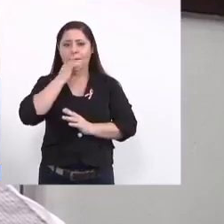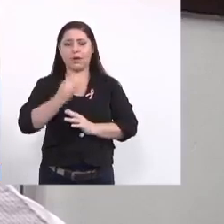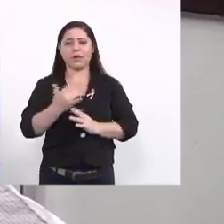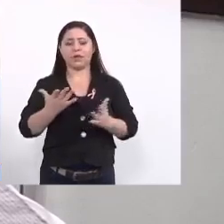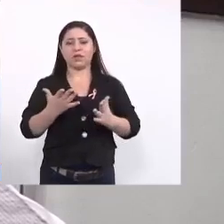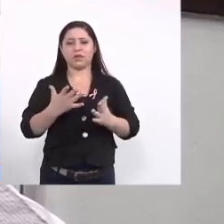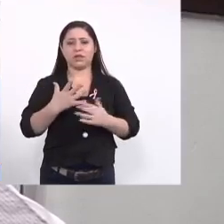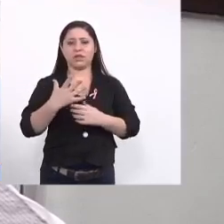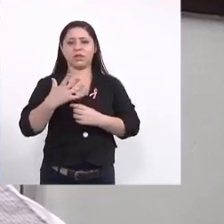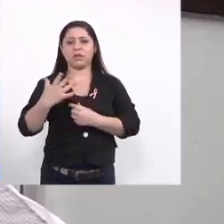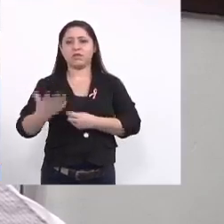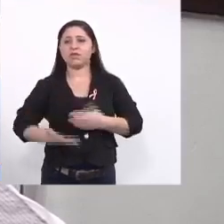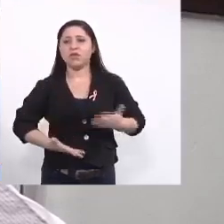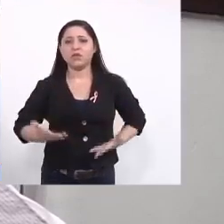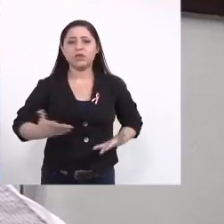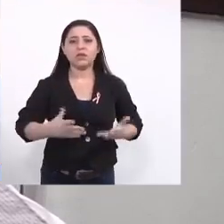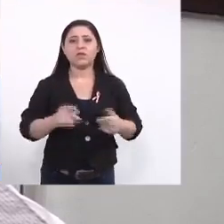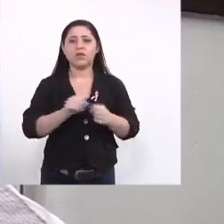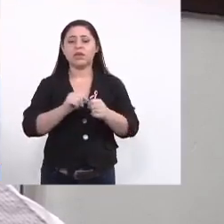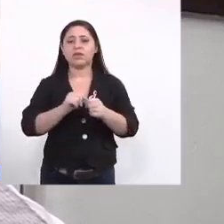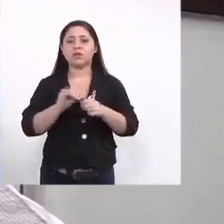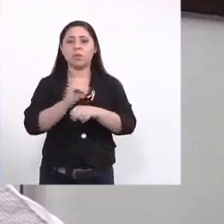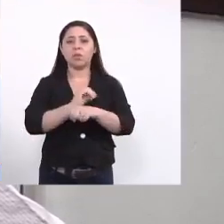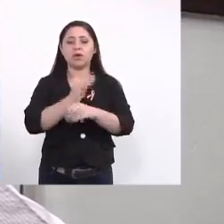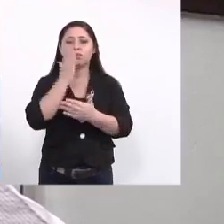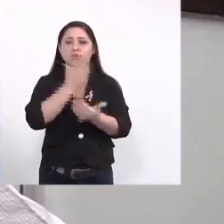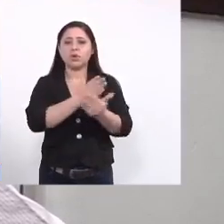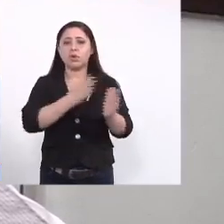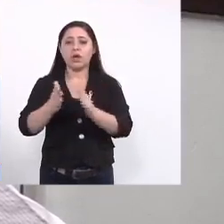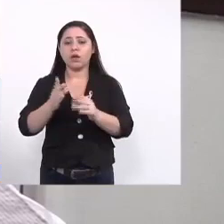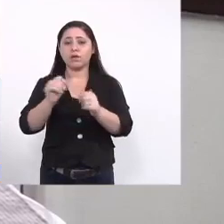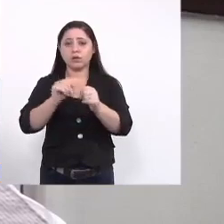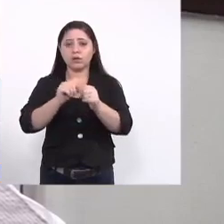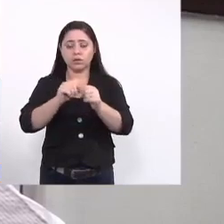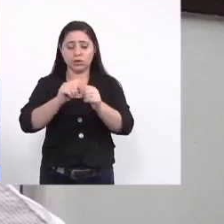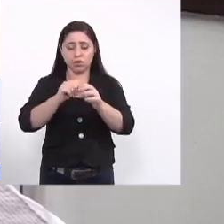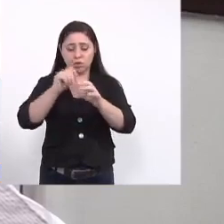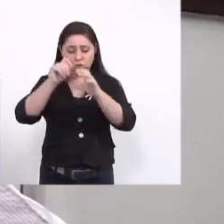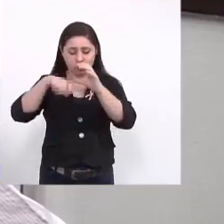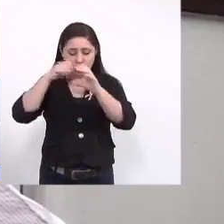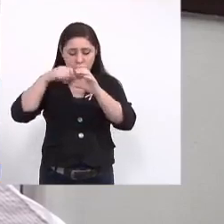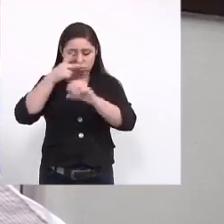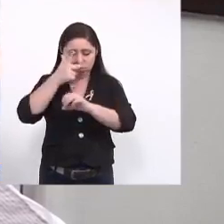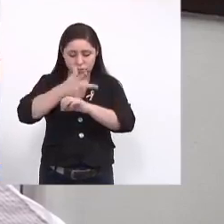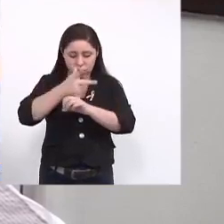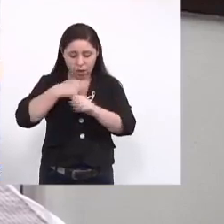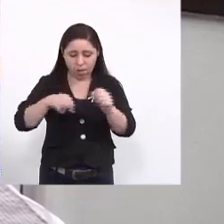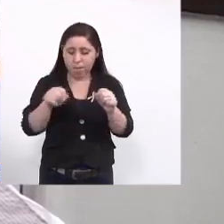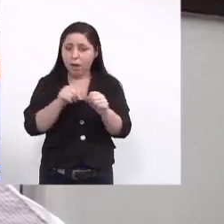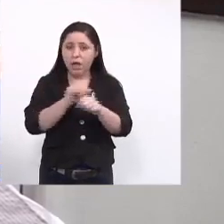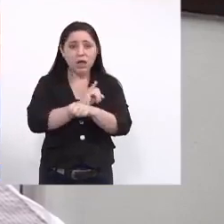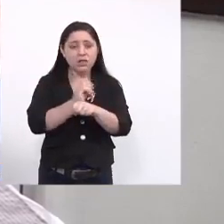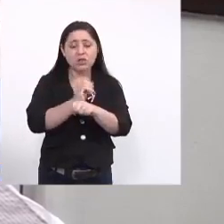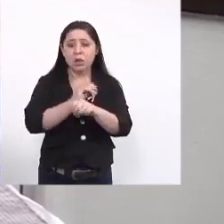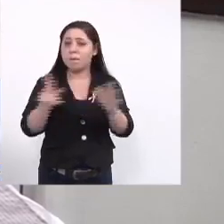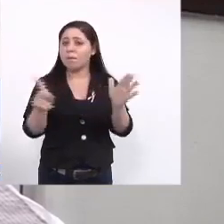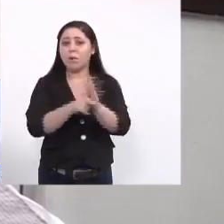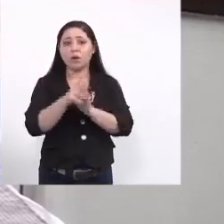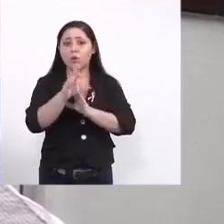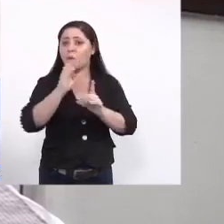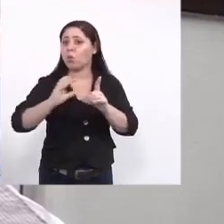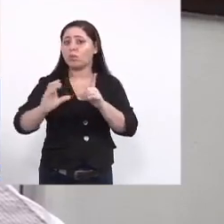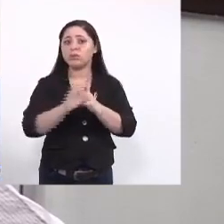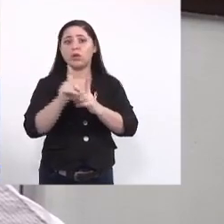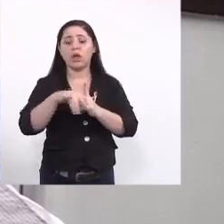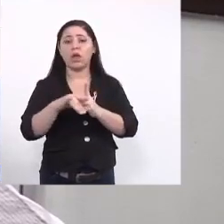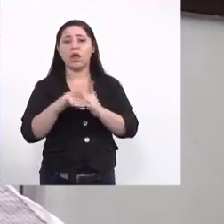fez uma ação e ela mandou o vídeo da ação que ela fez na comunidade então